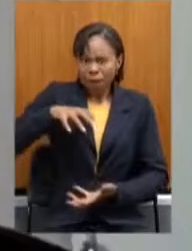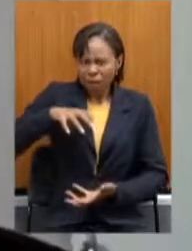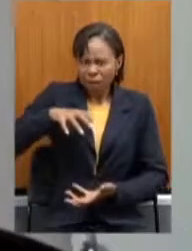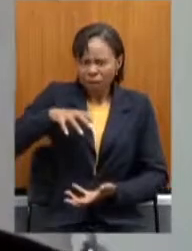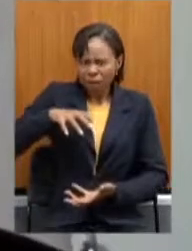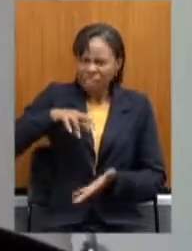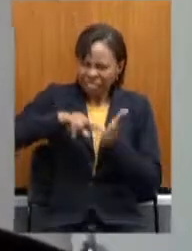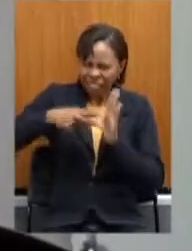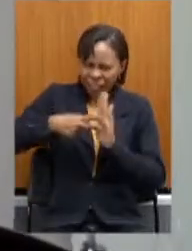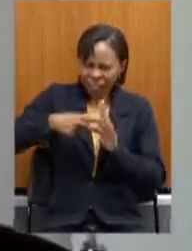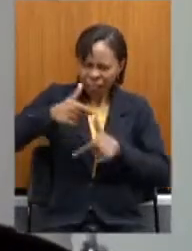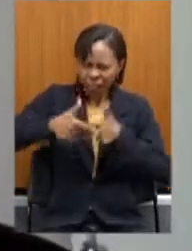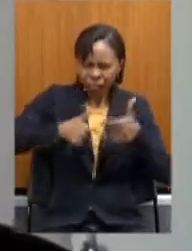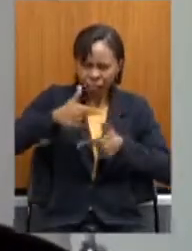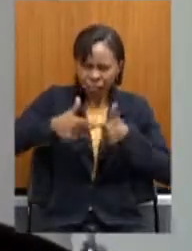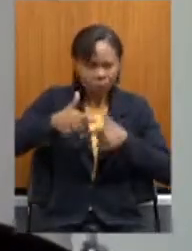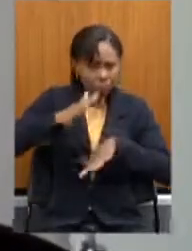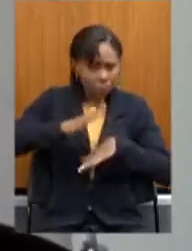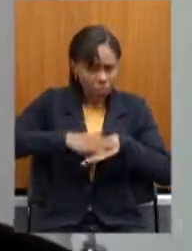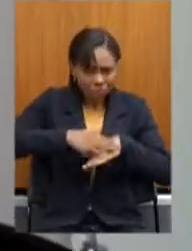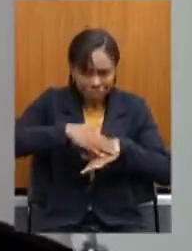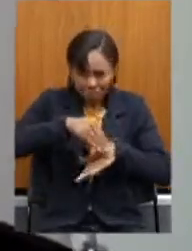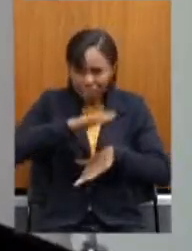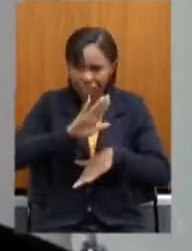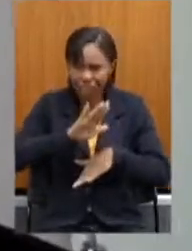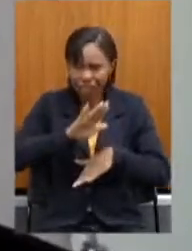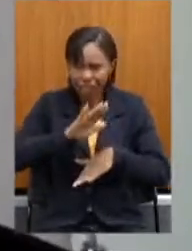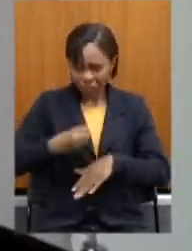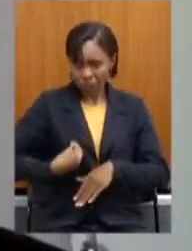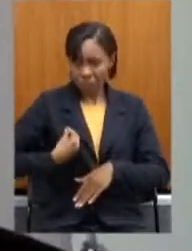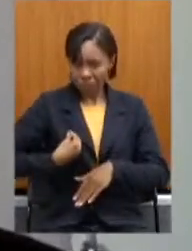mais? E será que esse viver mais é um viver mais com qualidade?